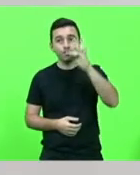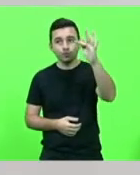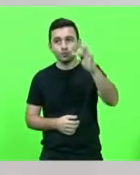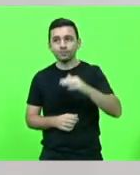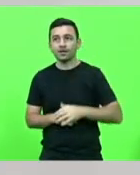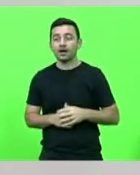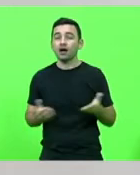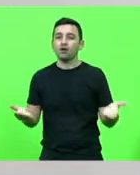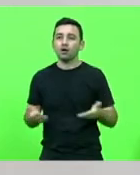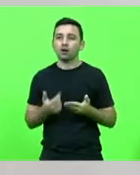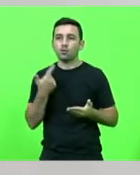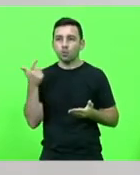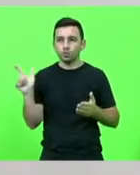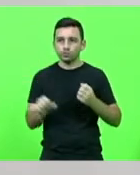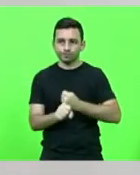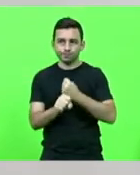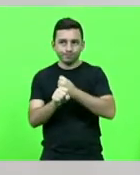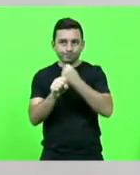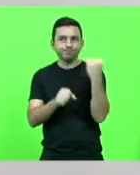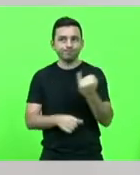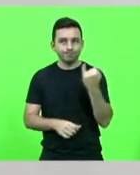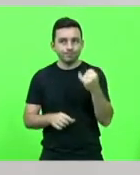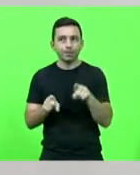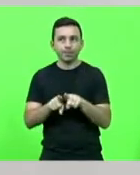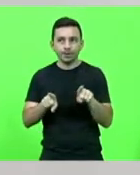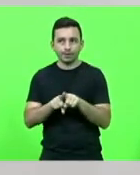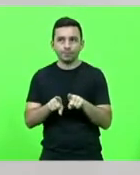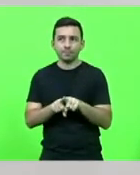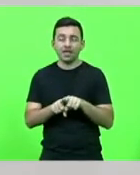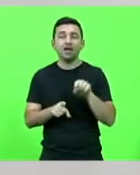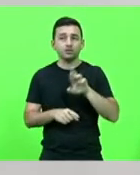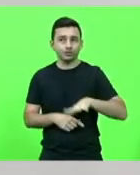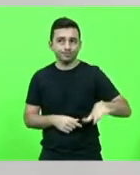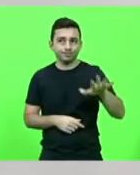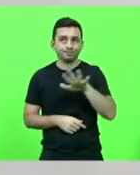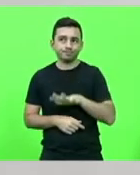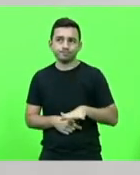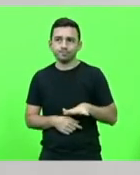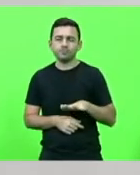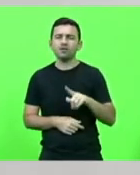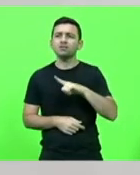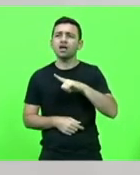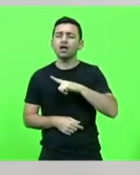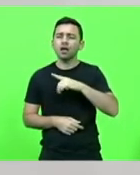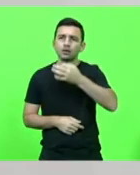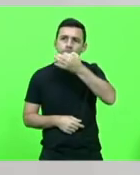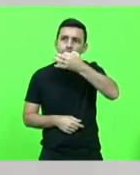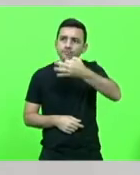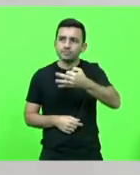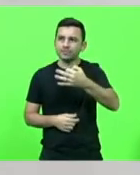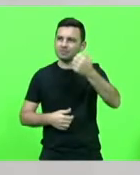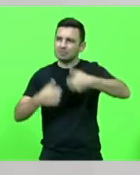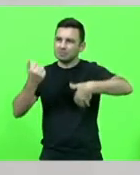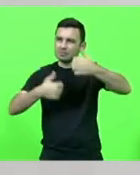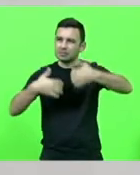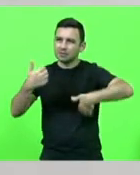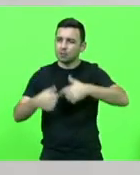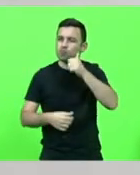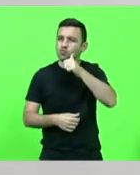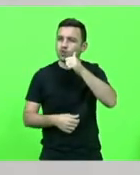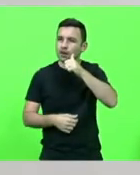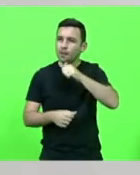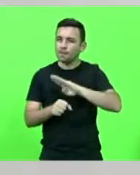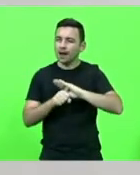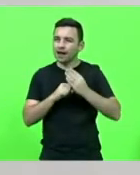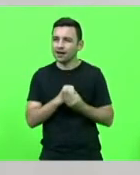falar de uma outra obra extremamente importante ali para a nossa região também inclusive tem o depoimento de uma moradora do bairro que mora nesta